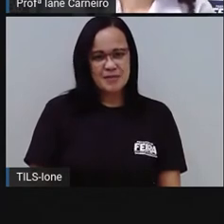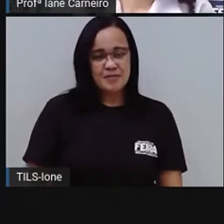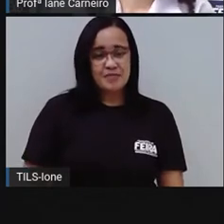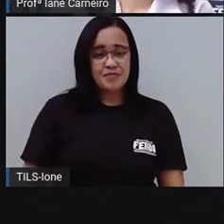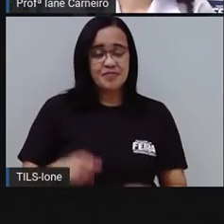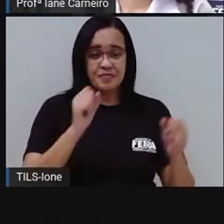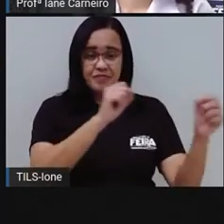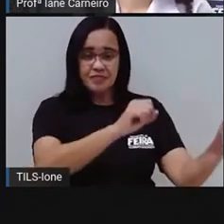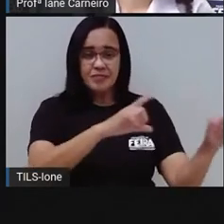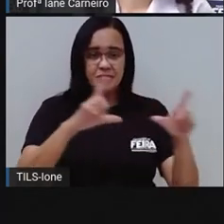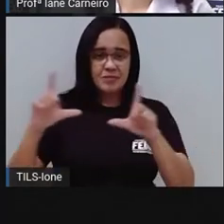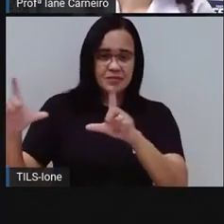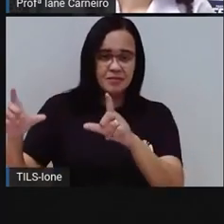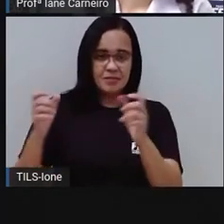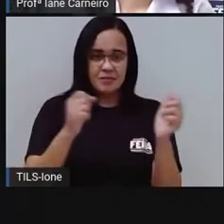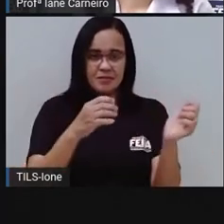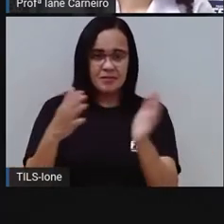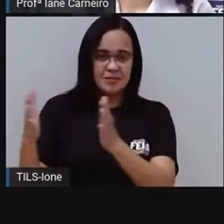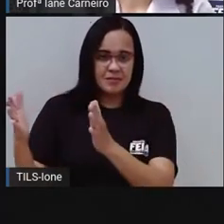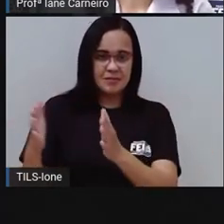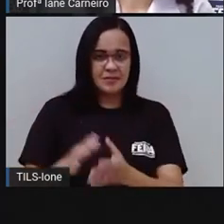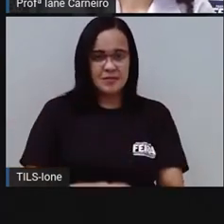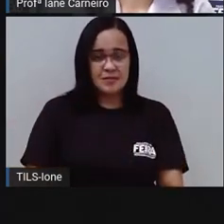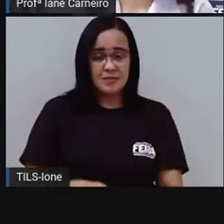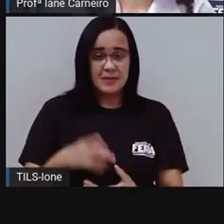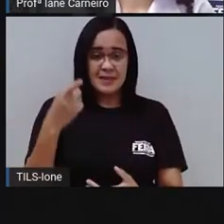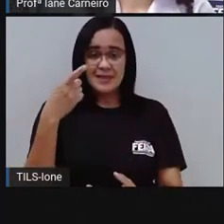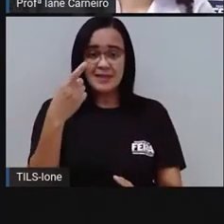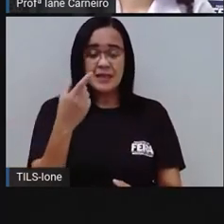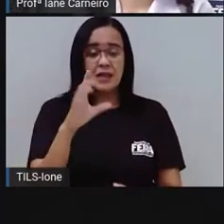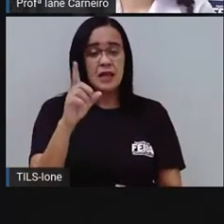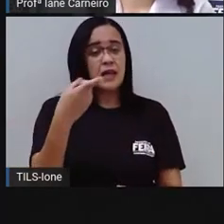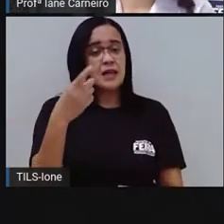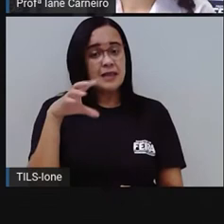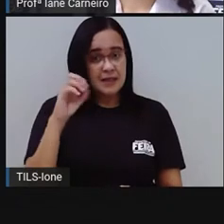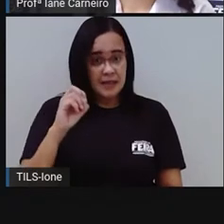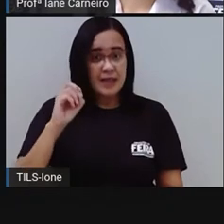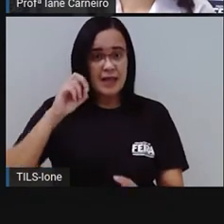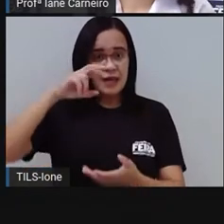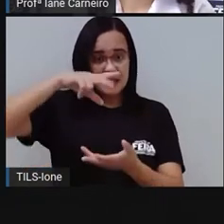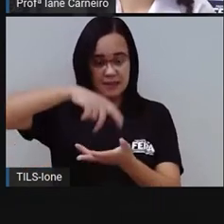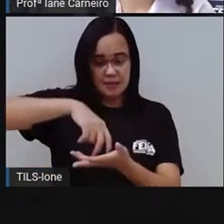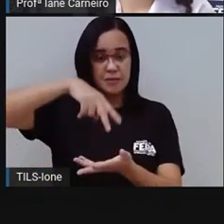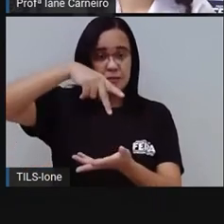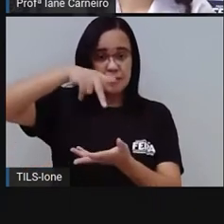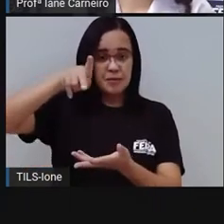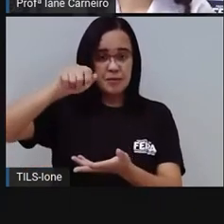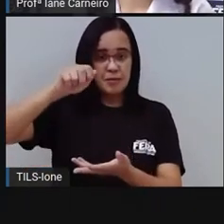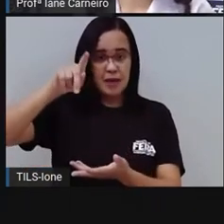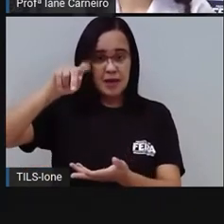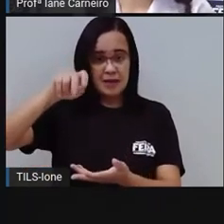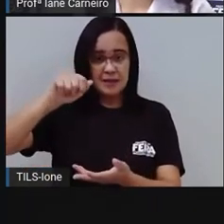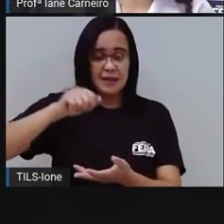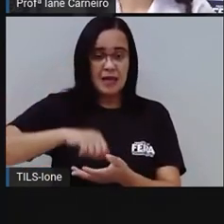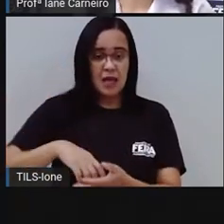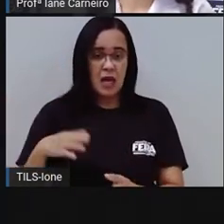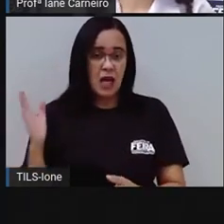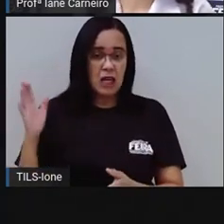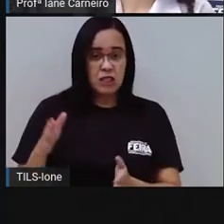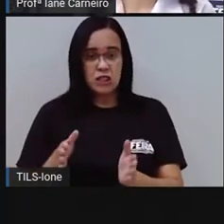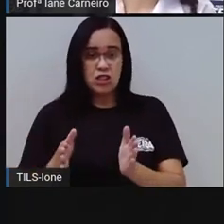O próximo. O Com dez patas anda de lado. Não tem pescoço e é